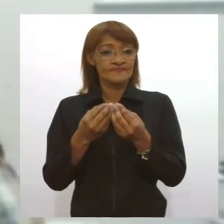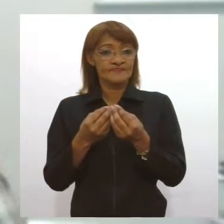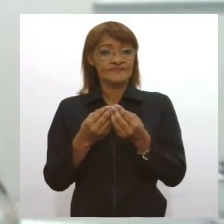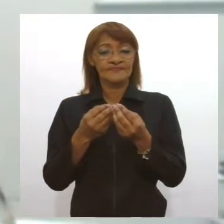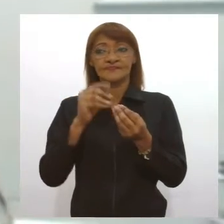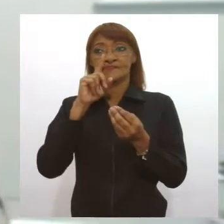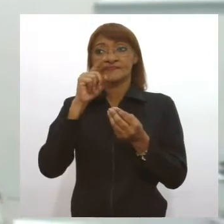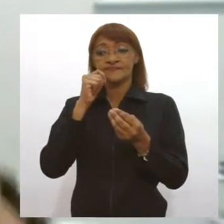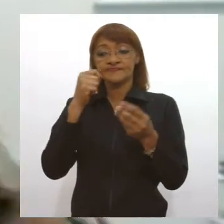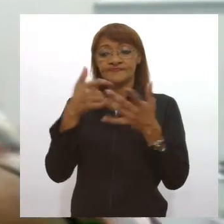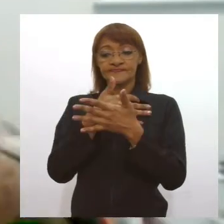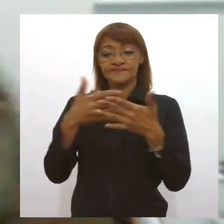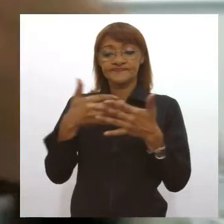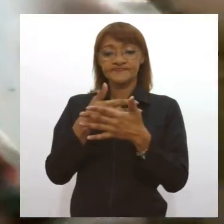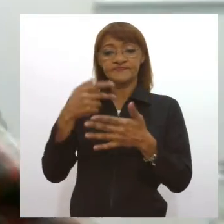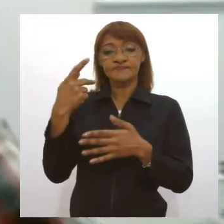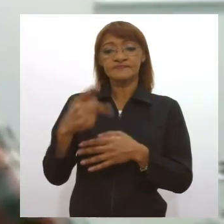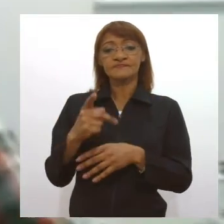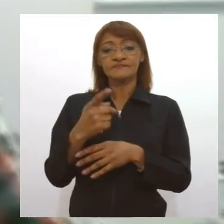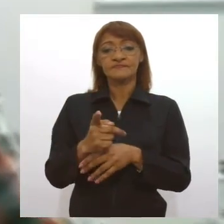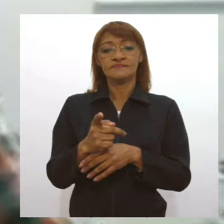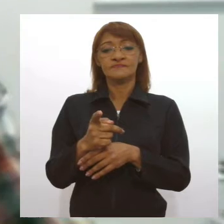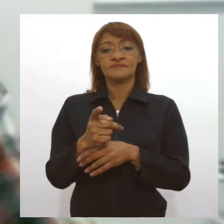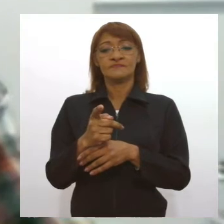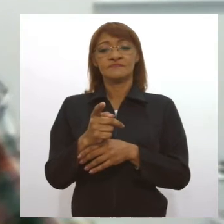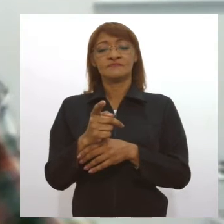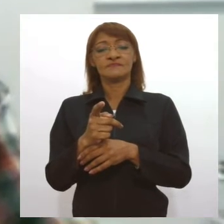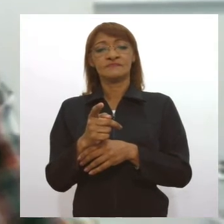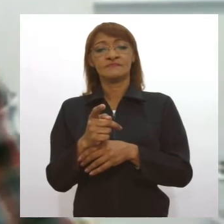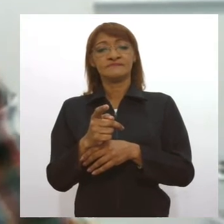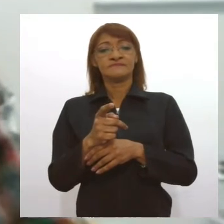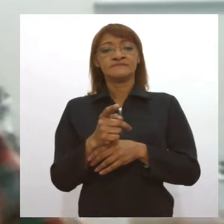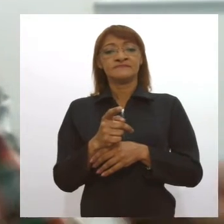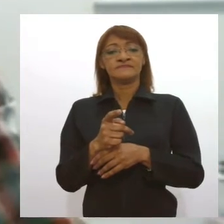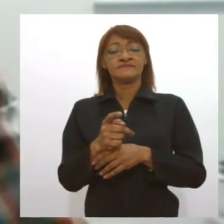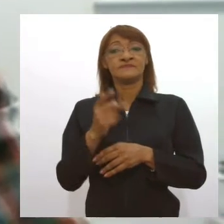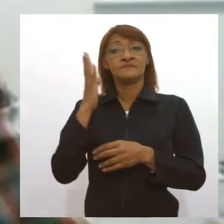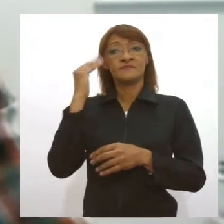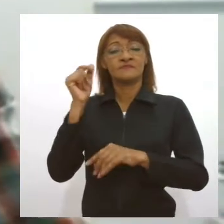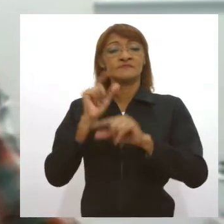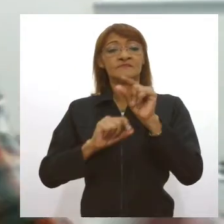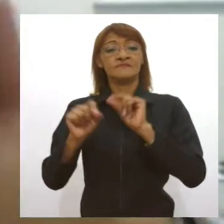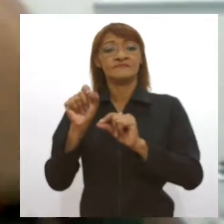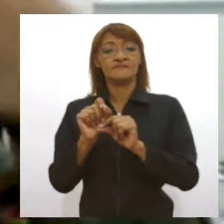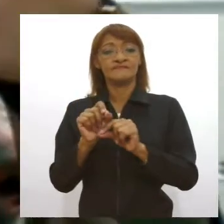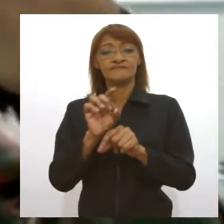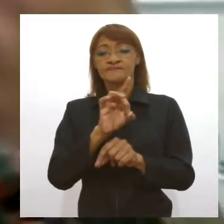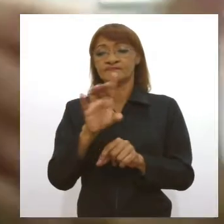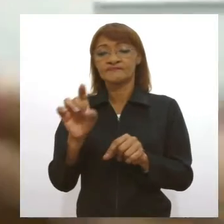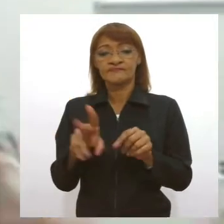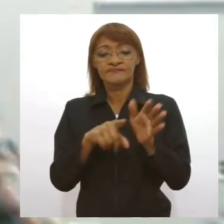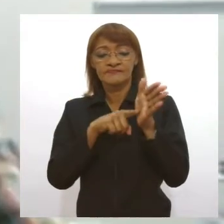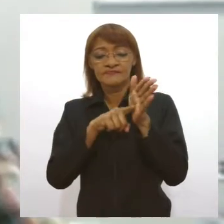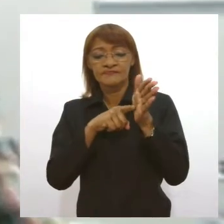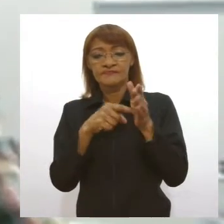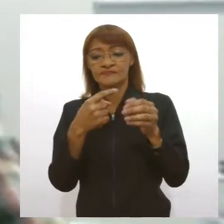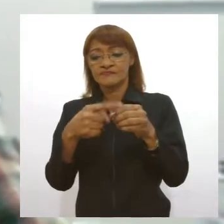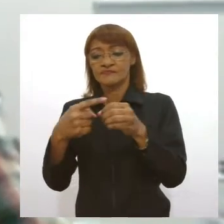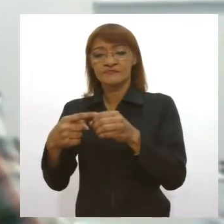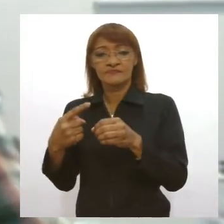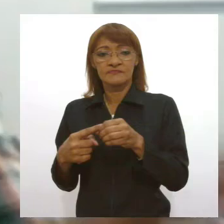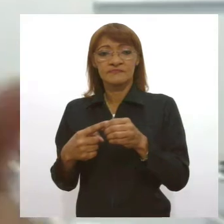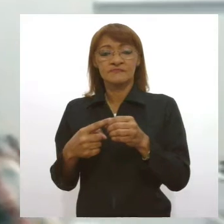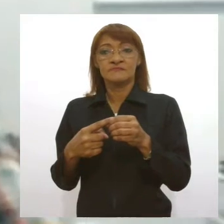Aracaju. Sabemos que o restante do Estado, as amostras de interior estão sendo cada vez mais